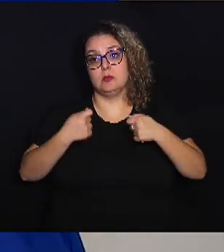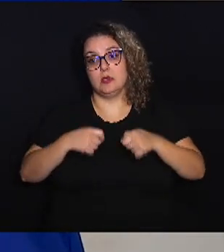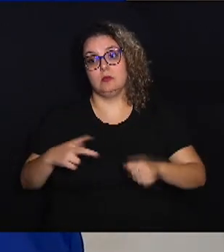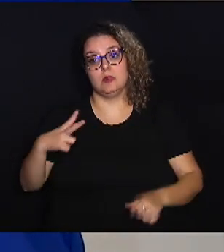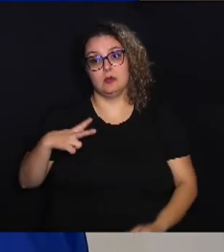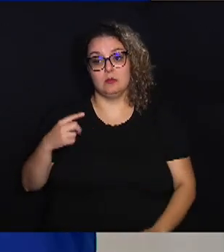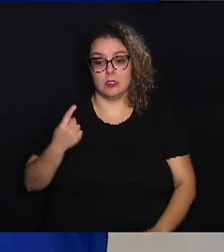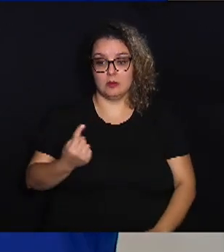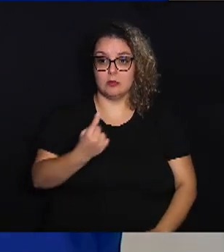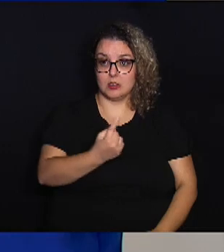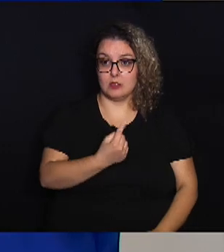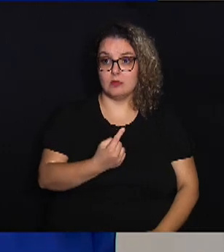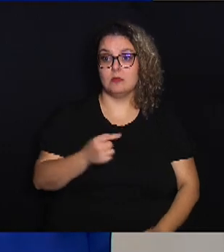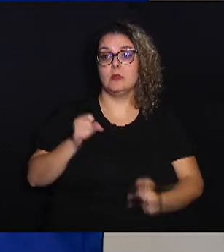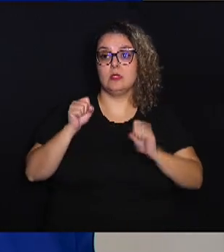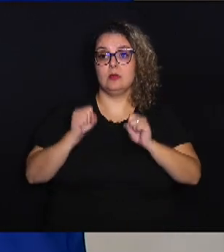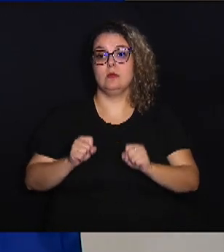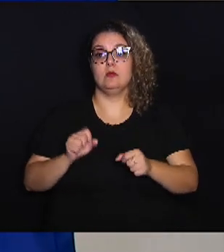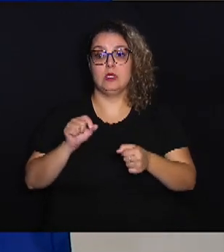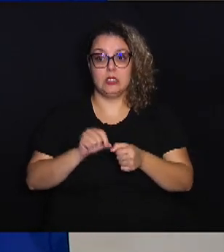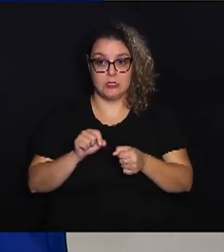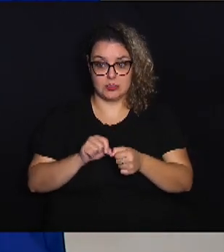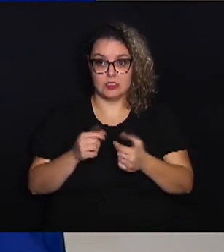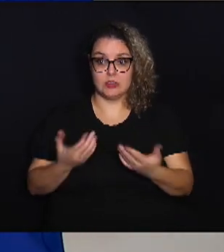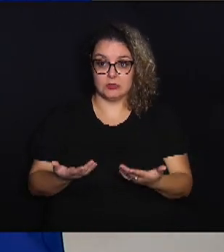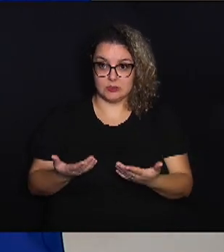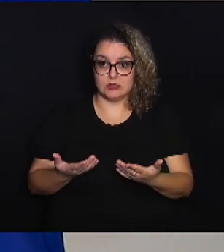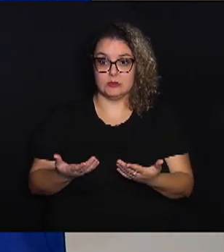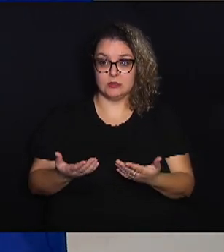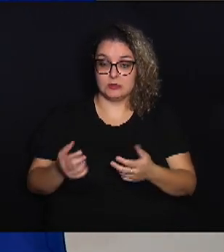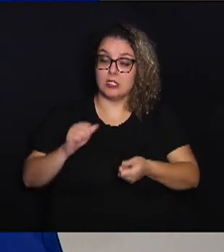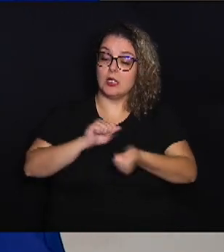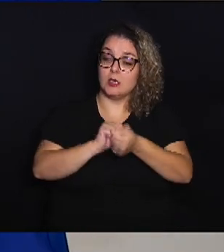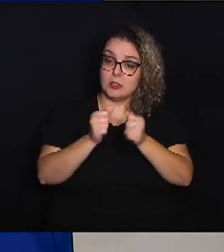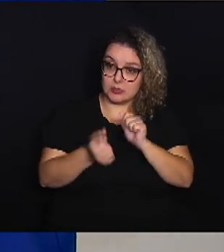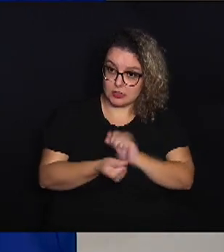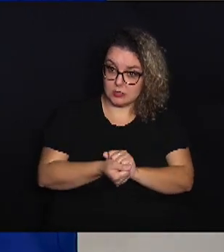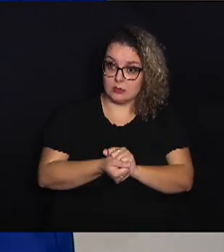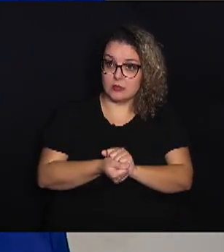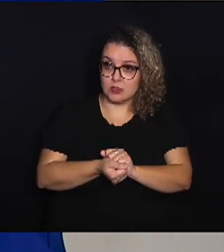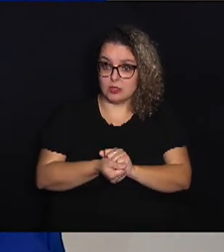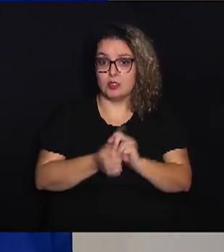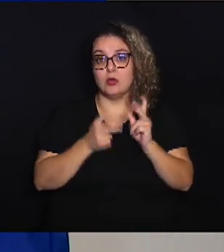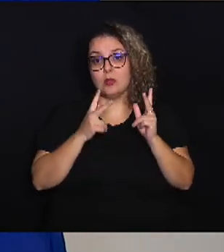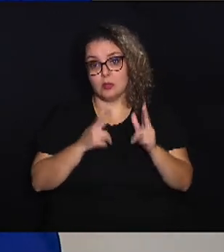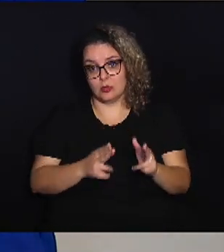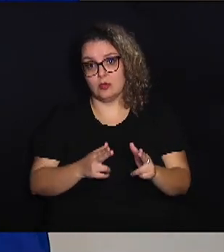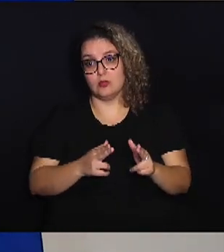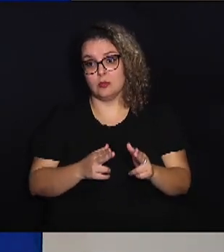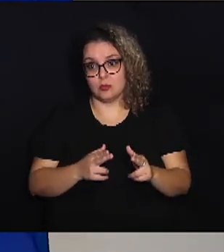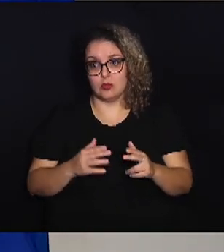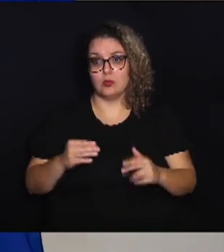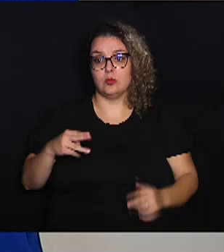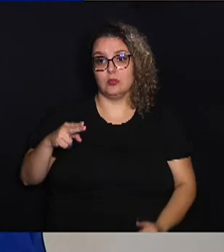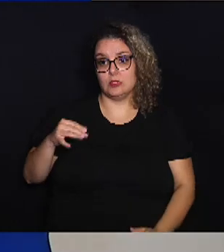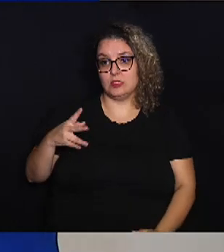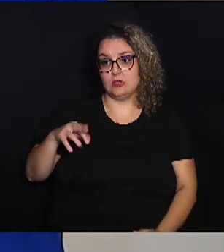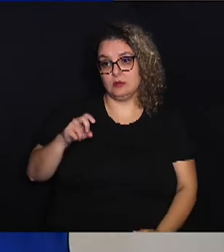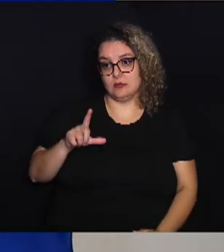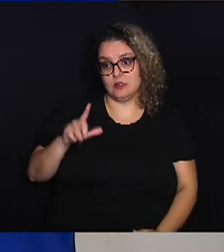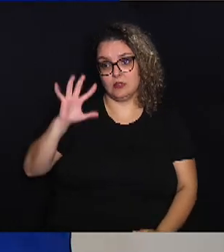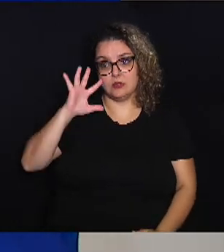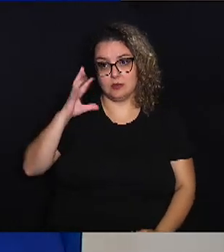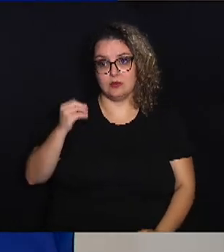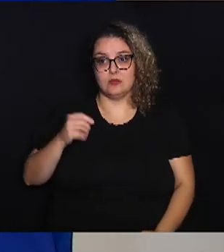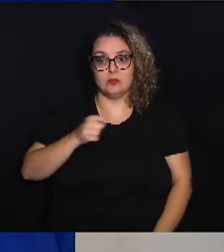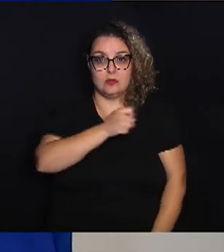individuais, para que ela possa fazer essa adaptação de acordo com o nível de compreensão daquele